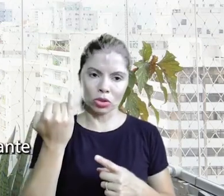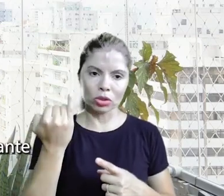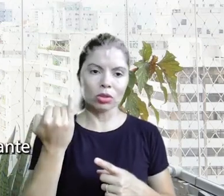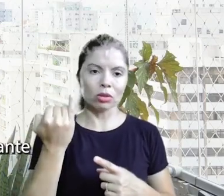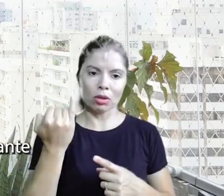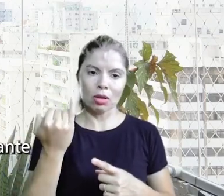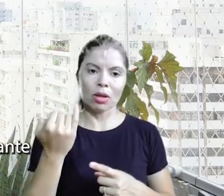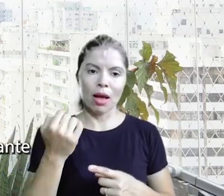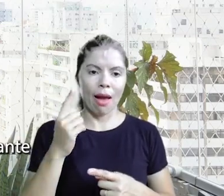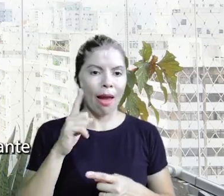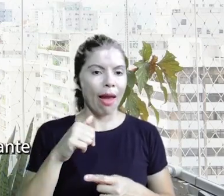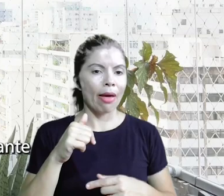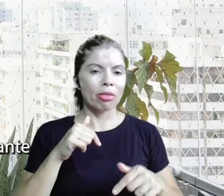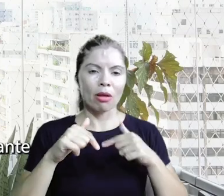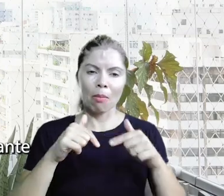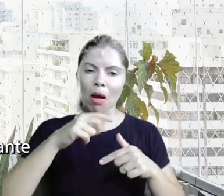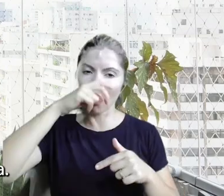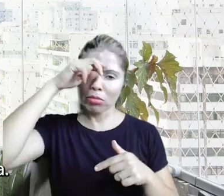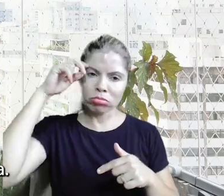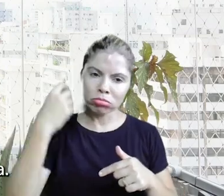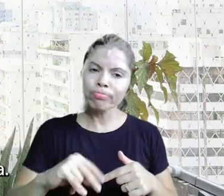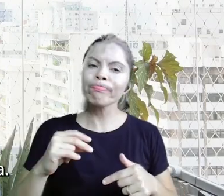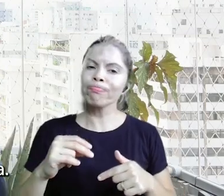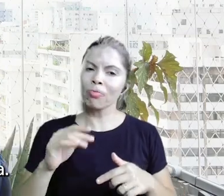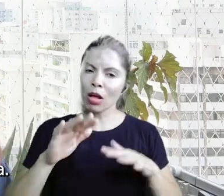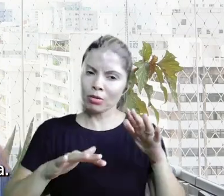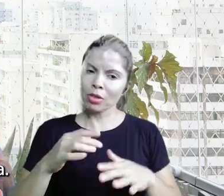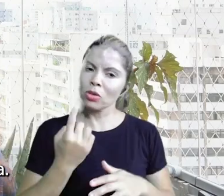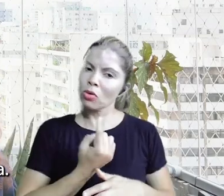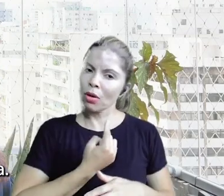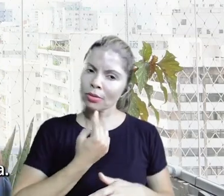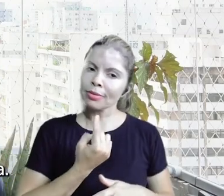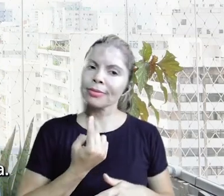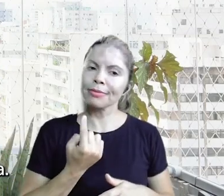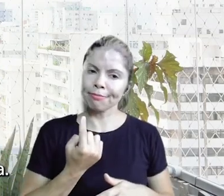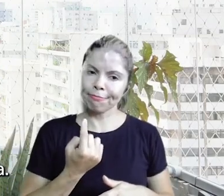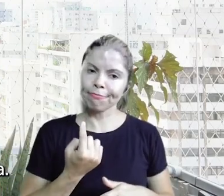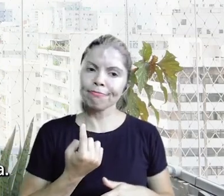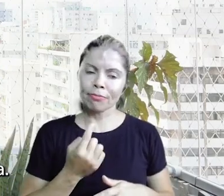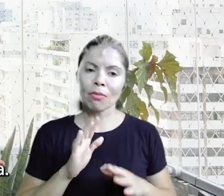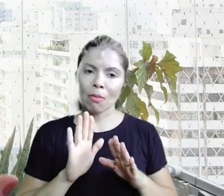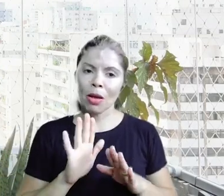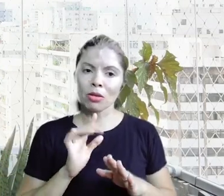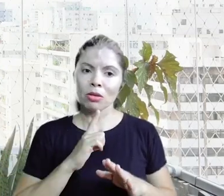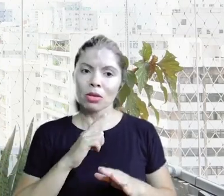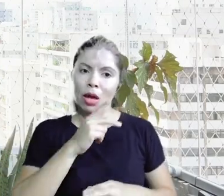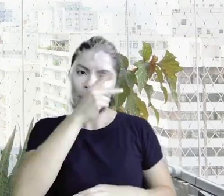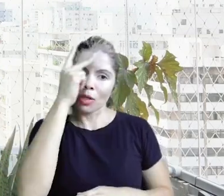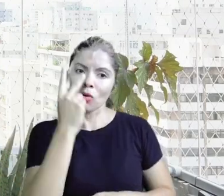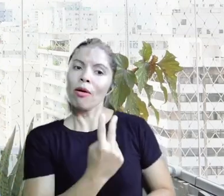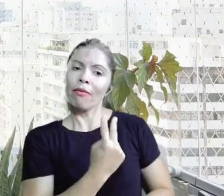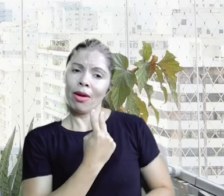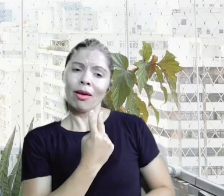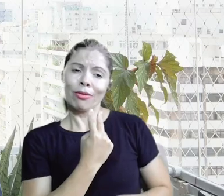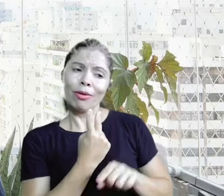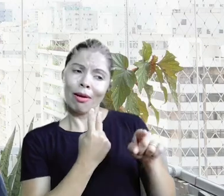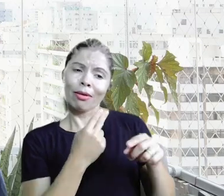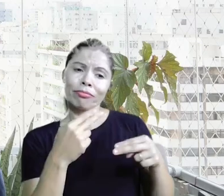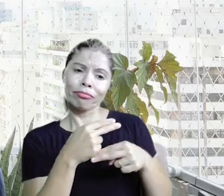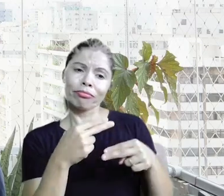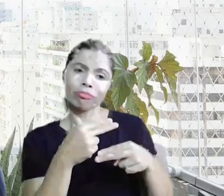importante para a gente sabe é muita ralação muitas vezes sozinha então alguém lá está te vendo